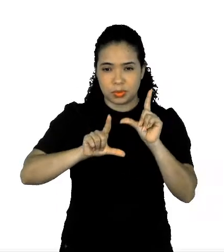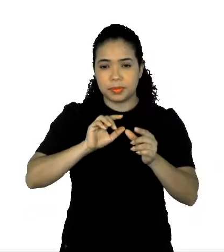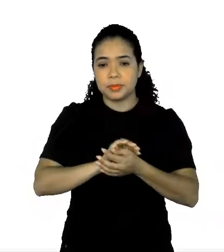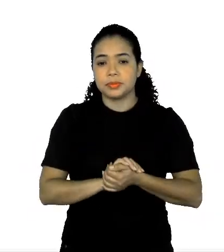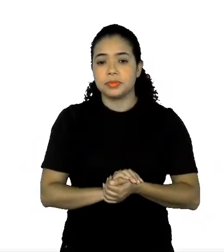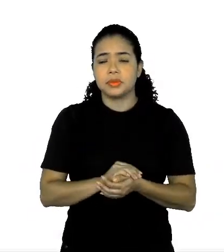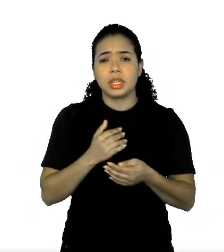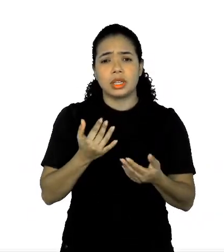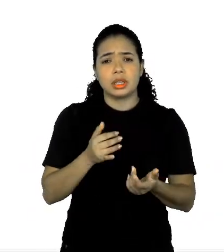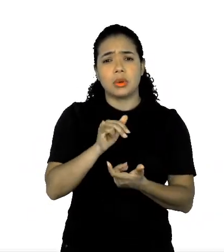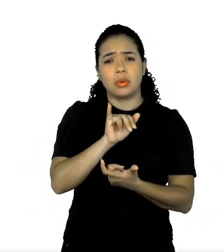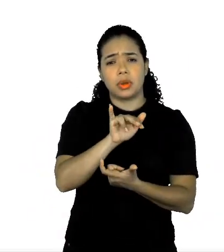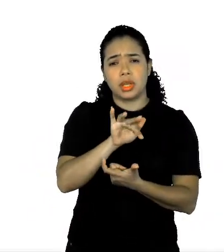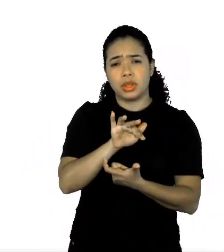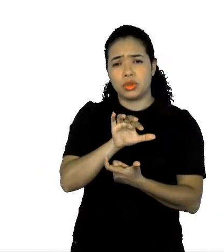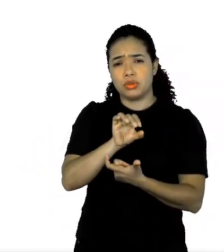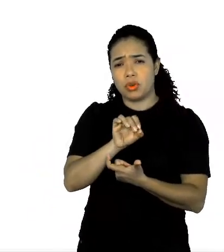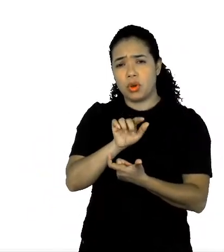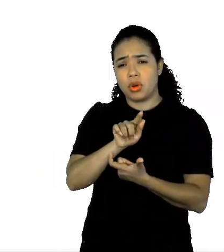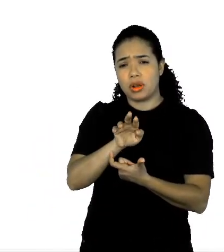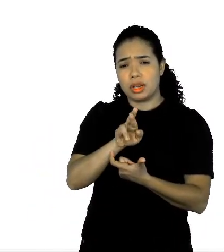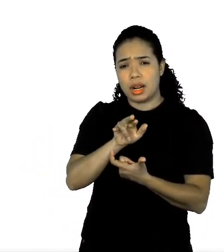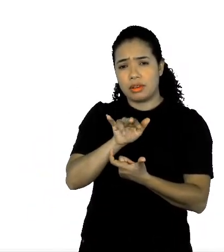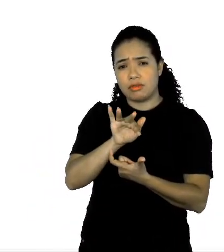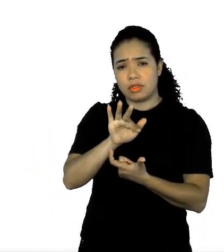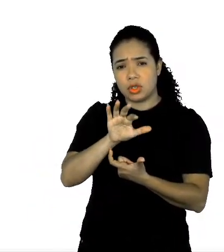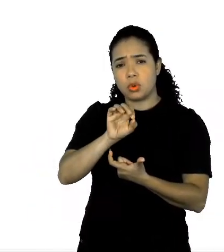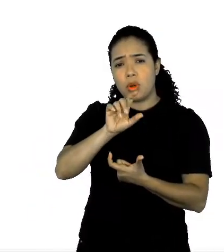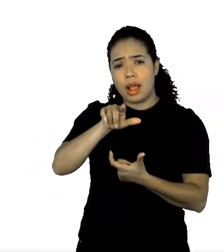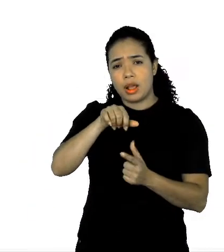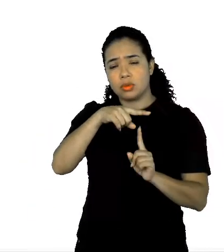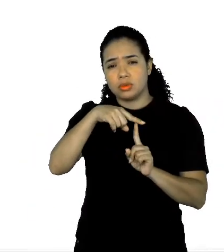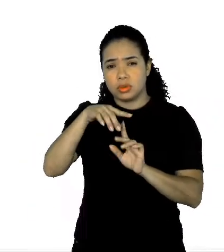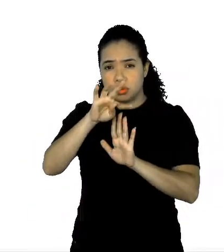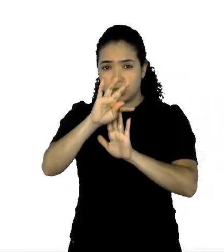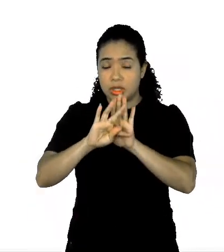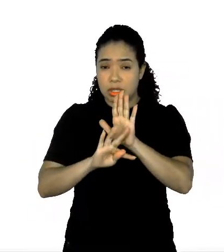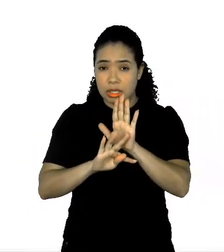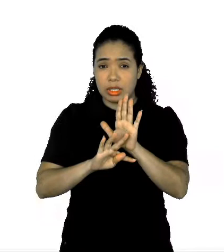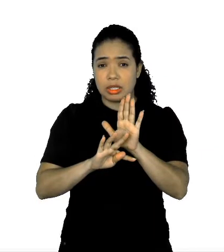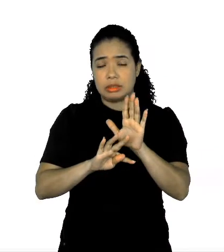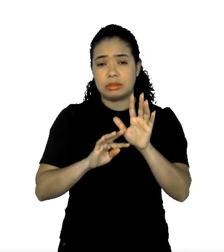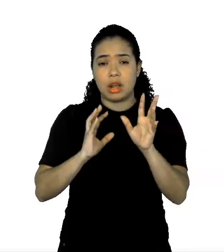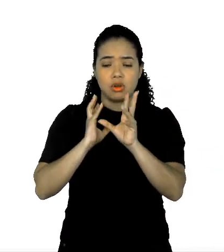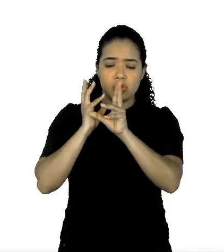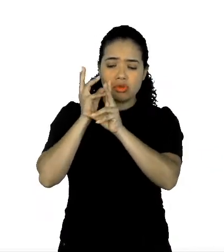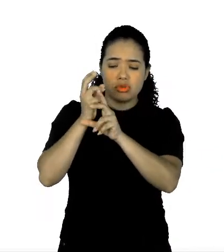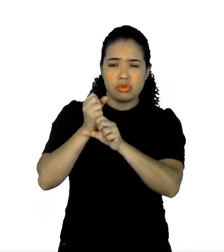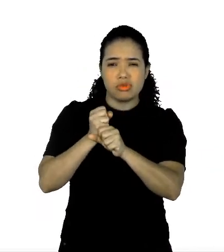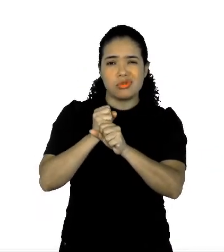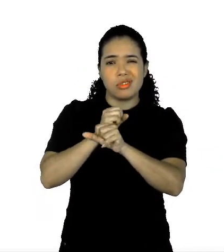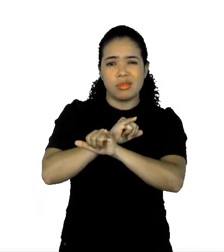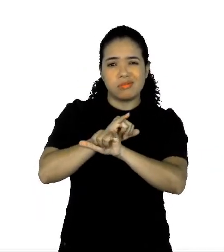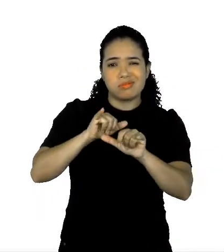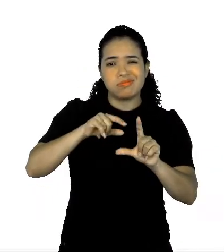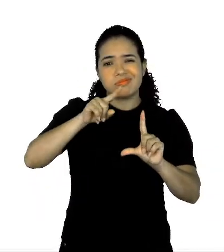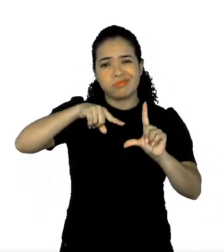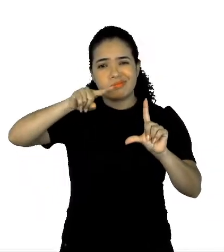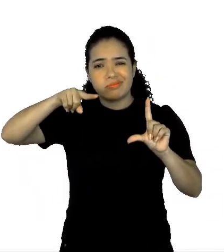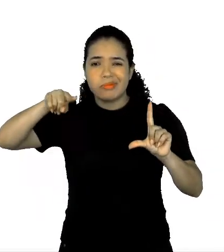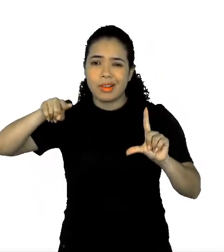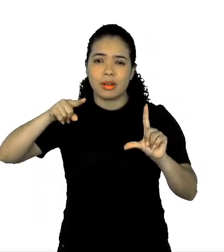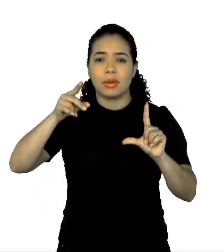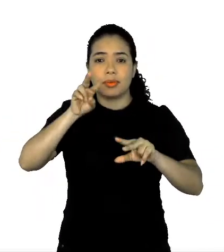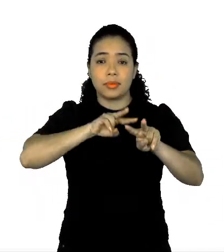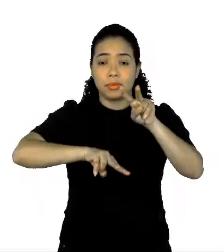seguinte, o infográfico é um tipo de texto que apresenta dados e informações com o apoio de elementos